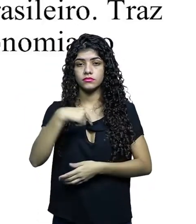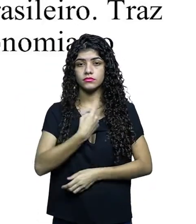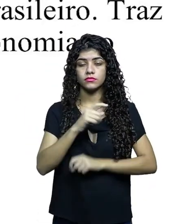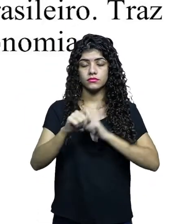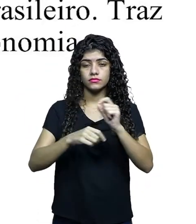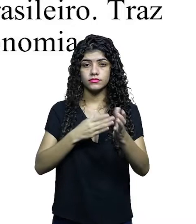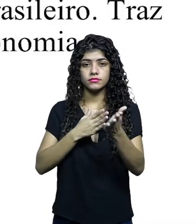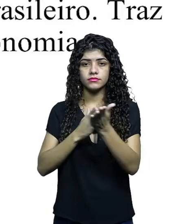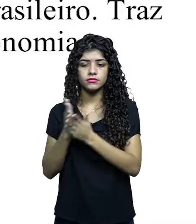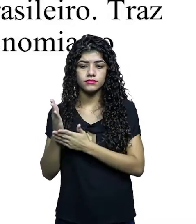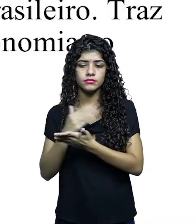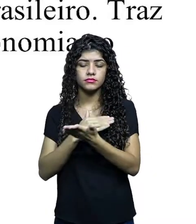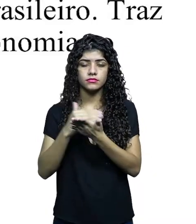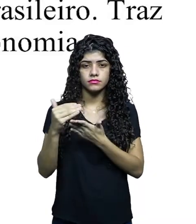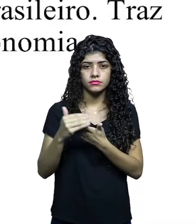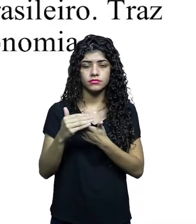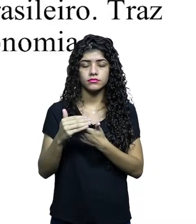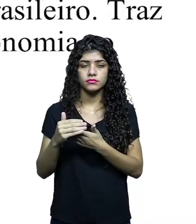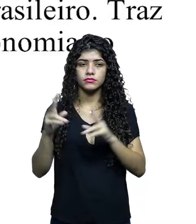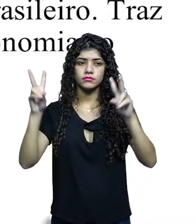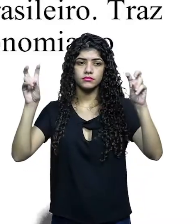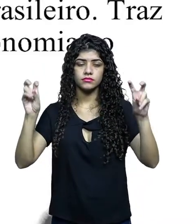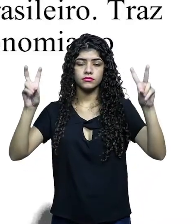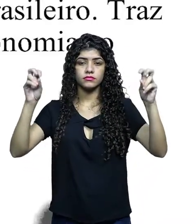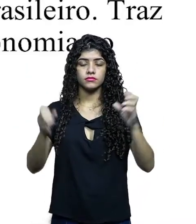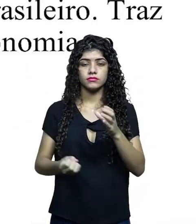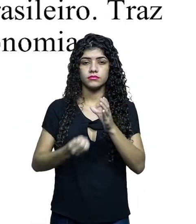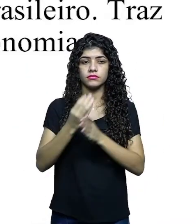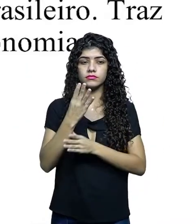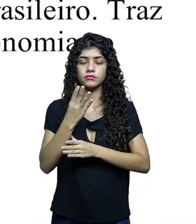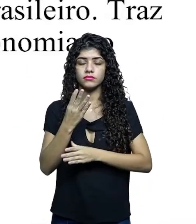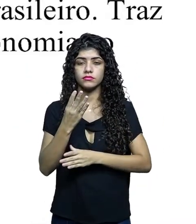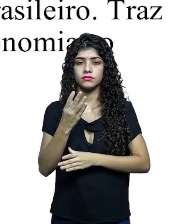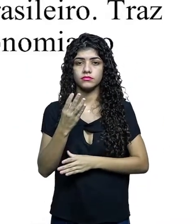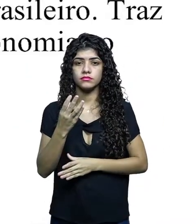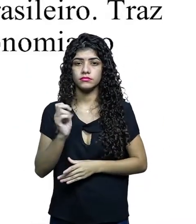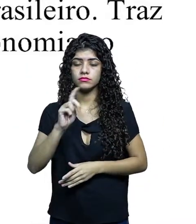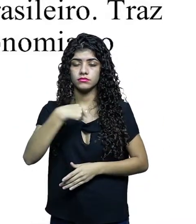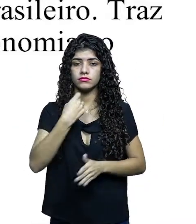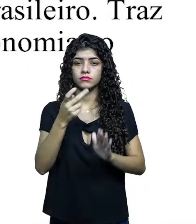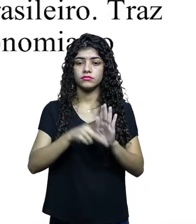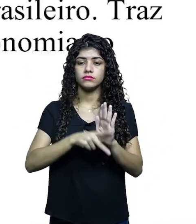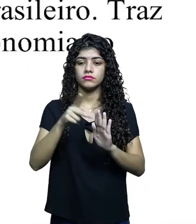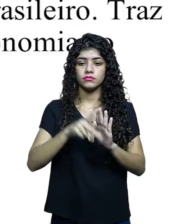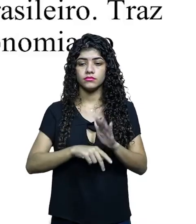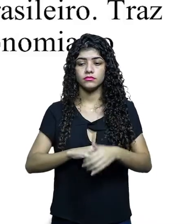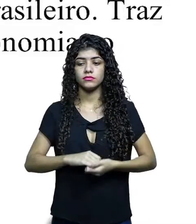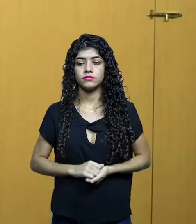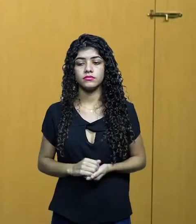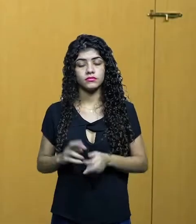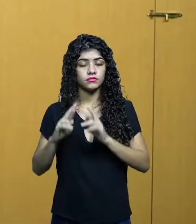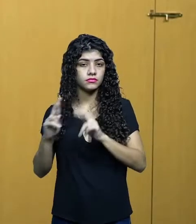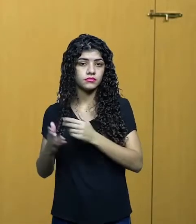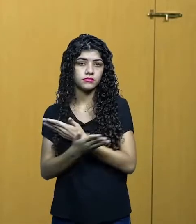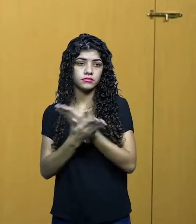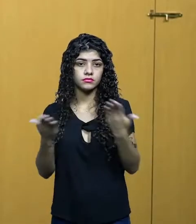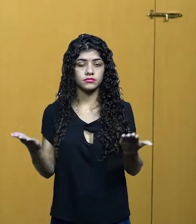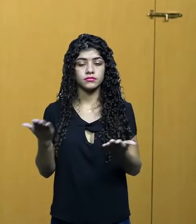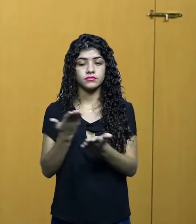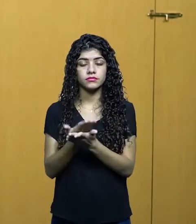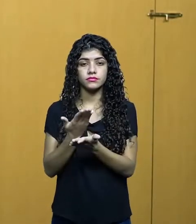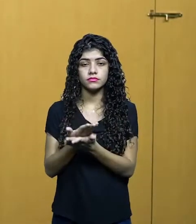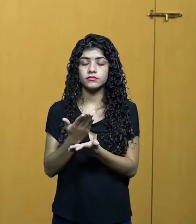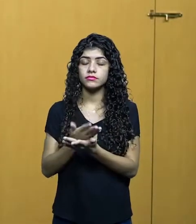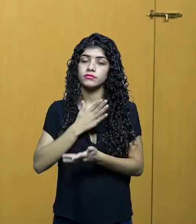E aí a gente vai entrar, de fato, na confecção, na elaboração dos nossos projetos. Espero que você tenha